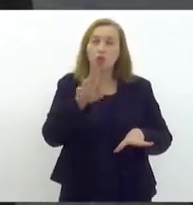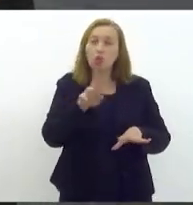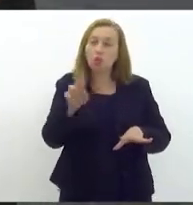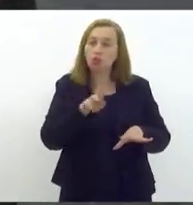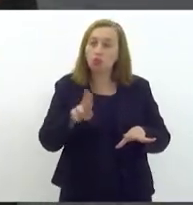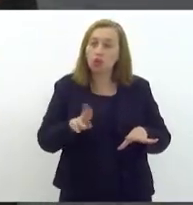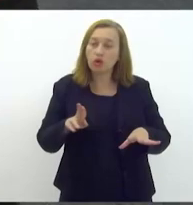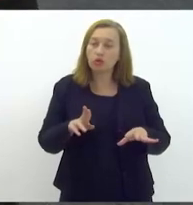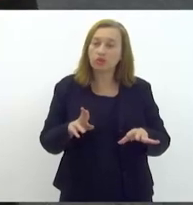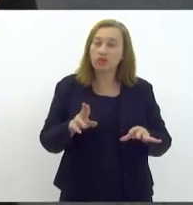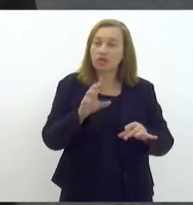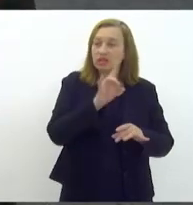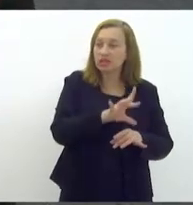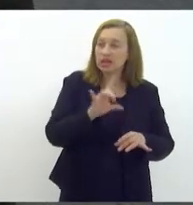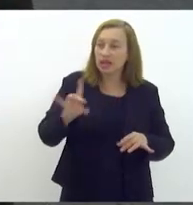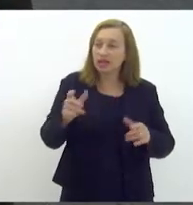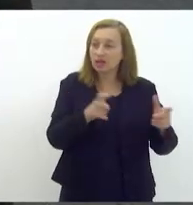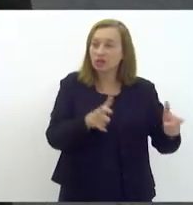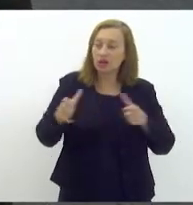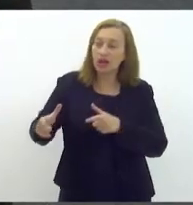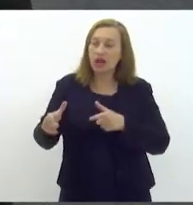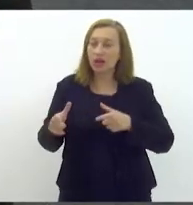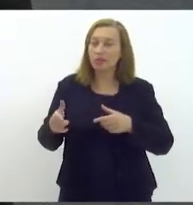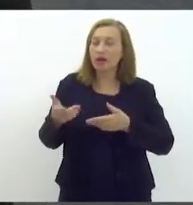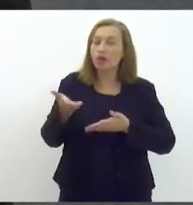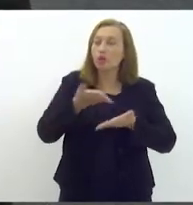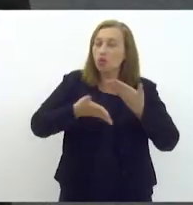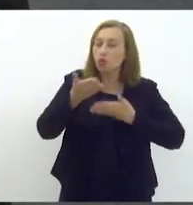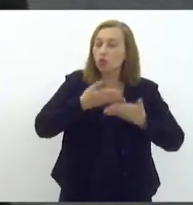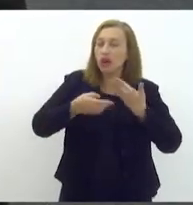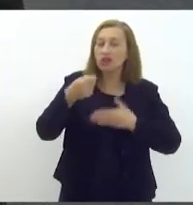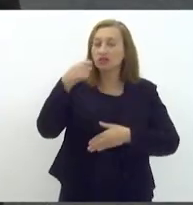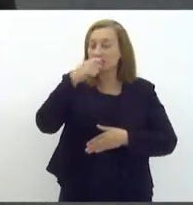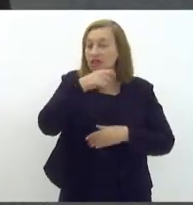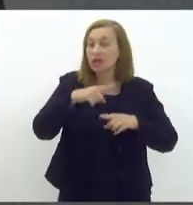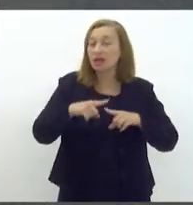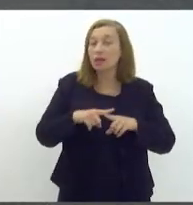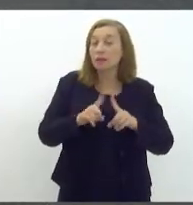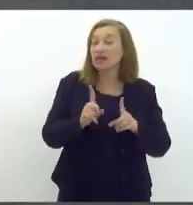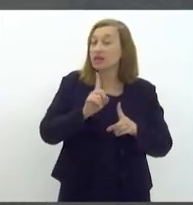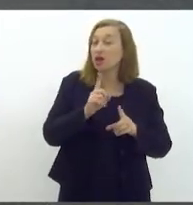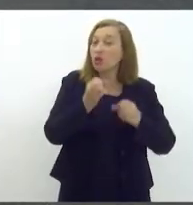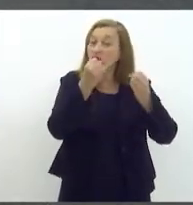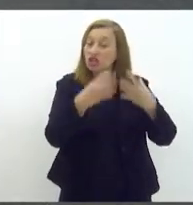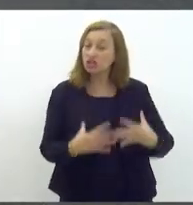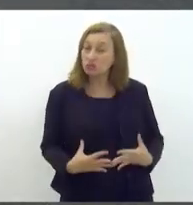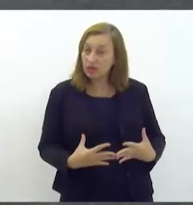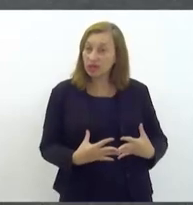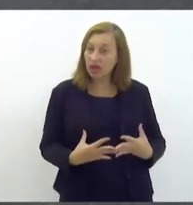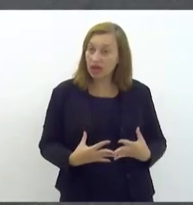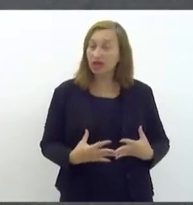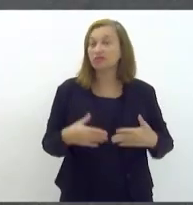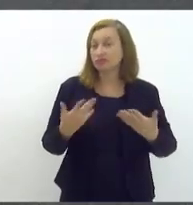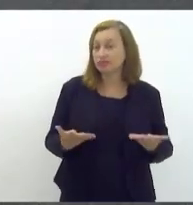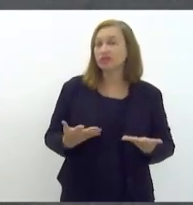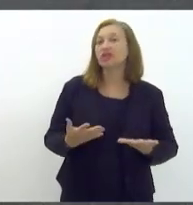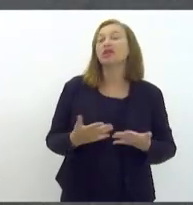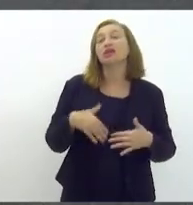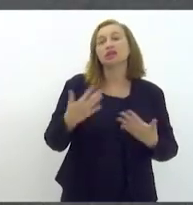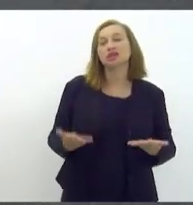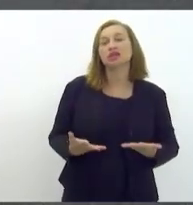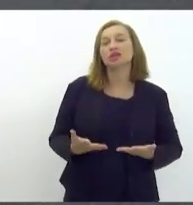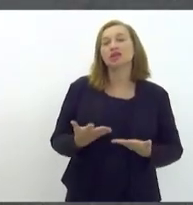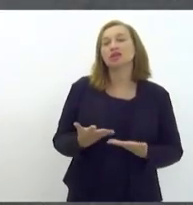etc., e não ensinar para as pessoas o que fazer para elas se prevenirem, o próprio ecossistema da garotada. Então, era